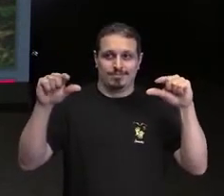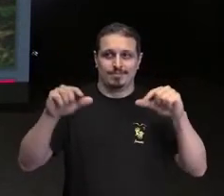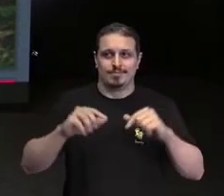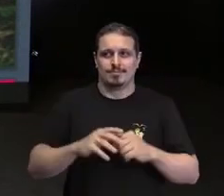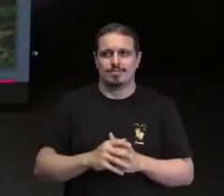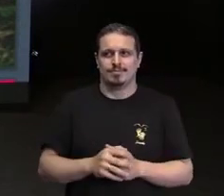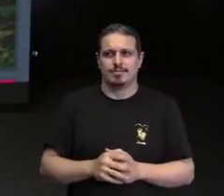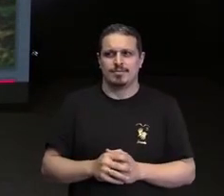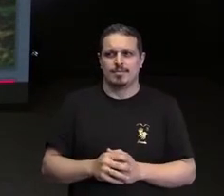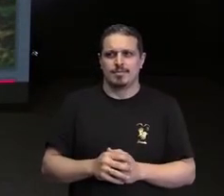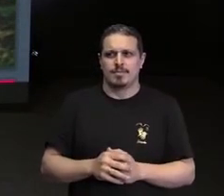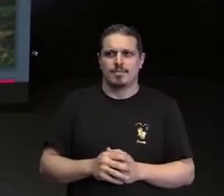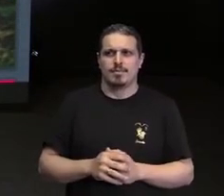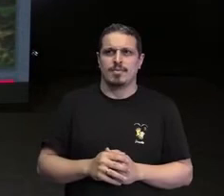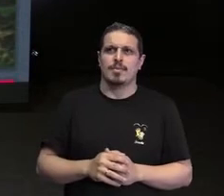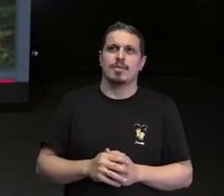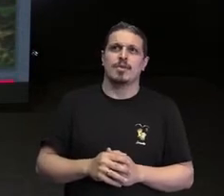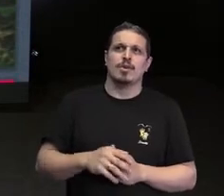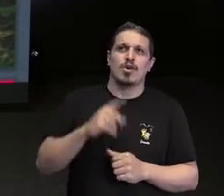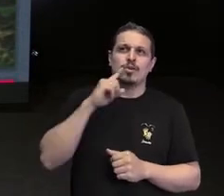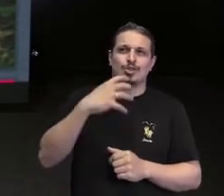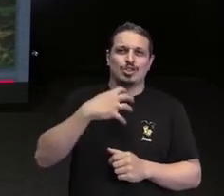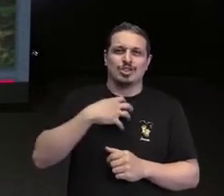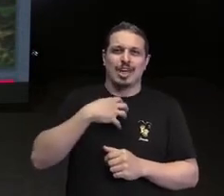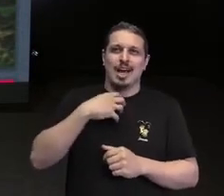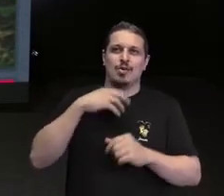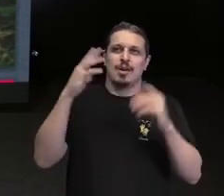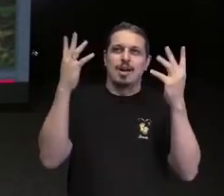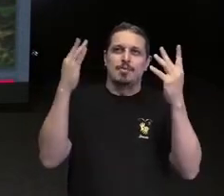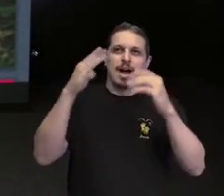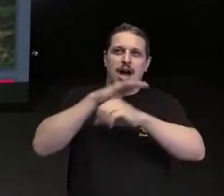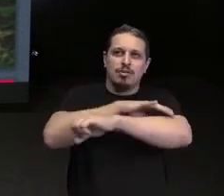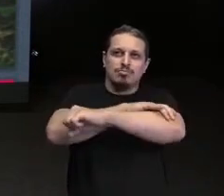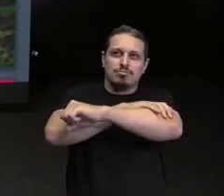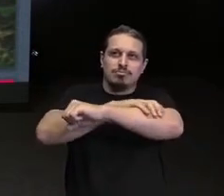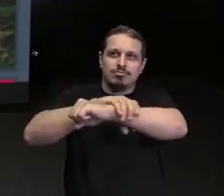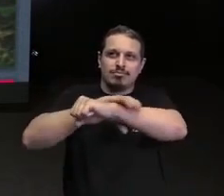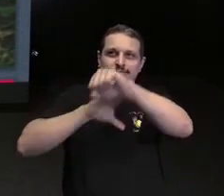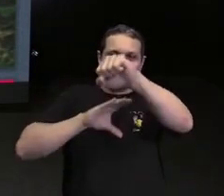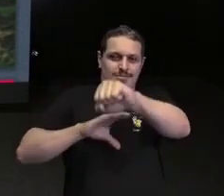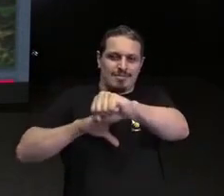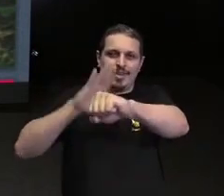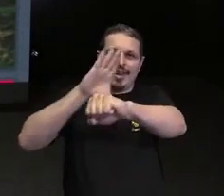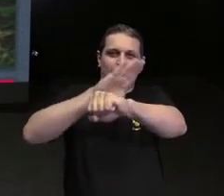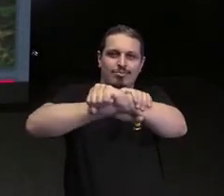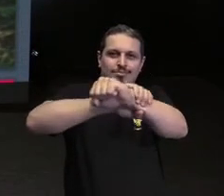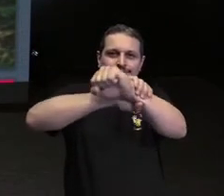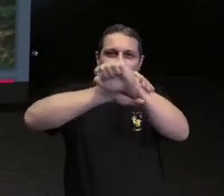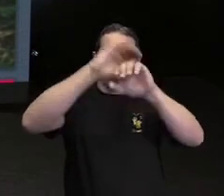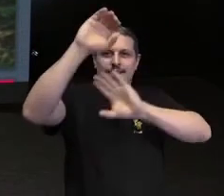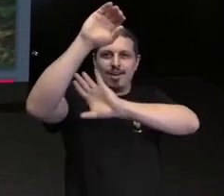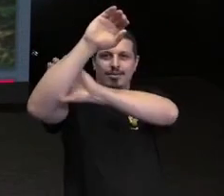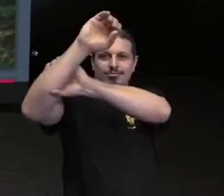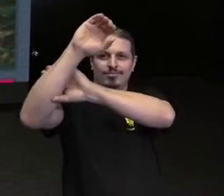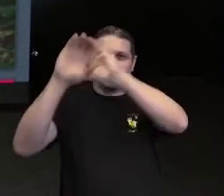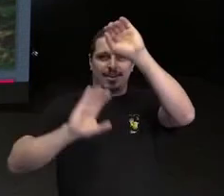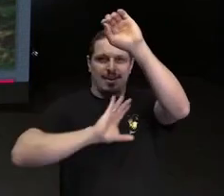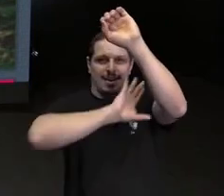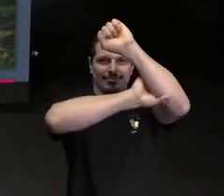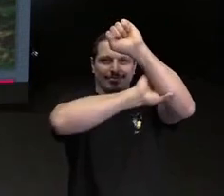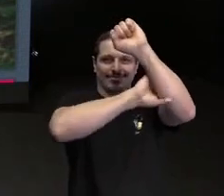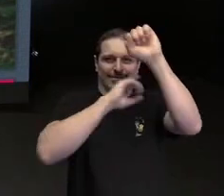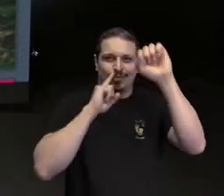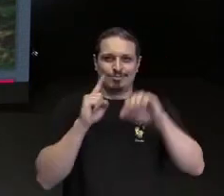rede, elas formam um suporte e a frase no meio é não deixem a criança diversa para trás, nenhuma criança diversa para trás.